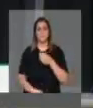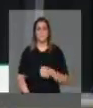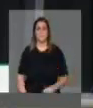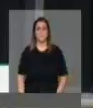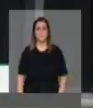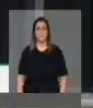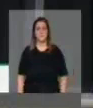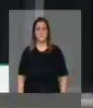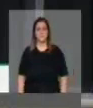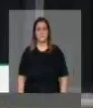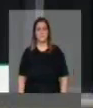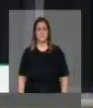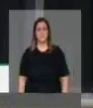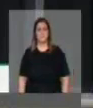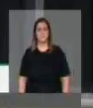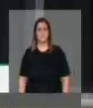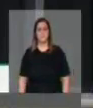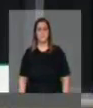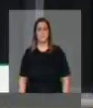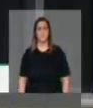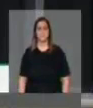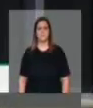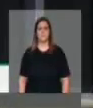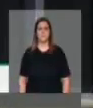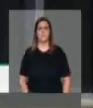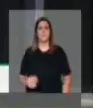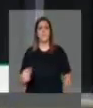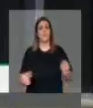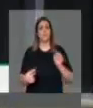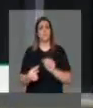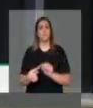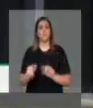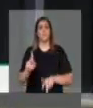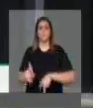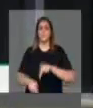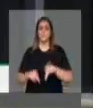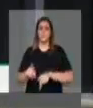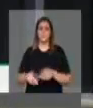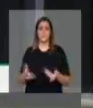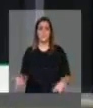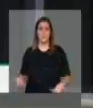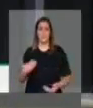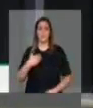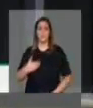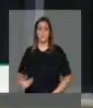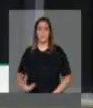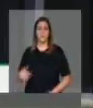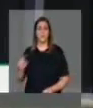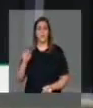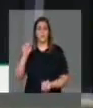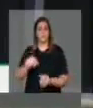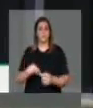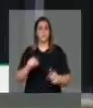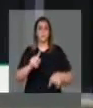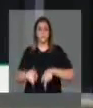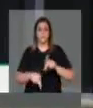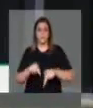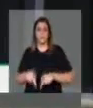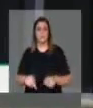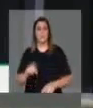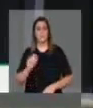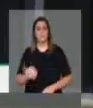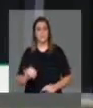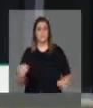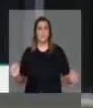As pessoas são a finalidade para ambos, a Igreja e Estado. E trabalhando de forma